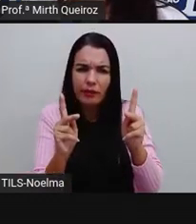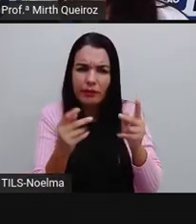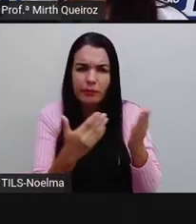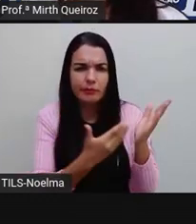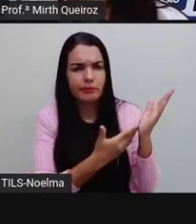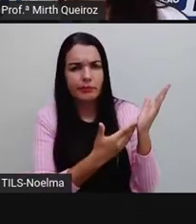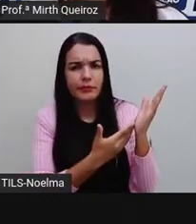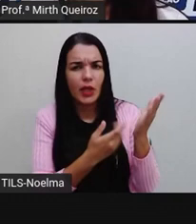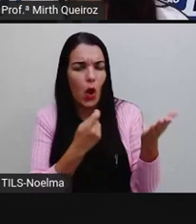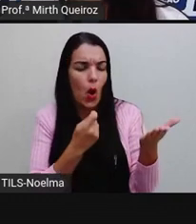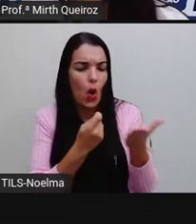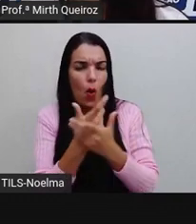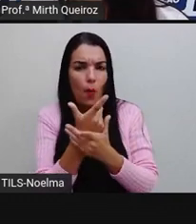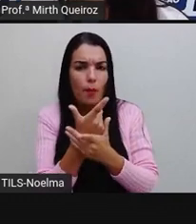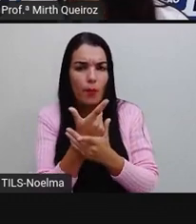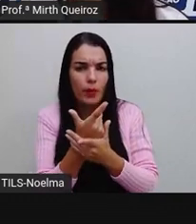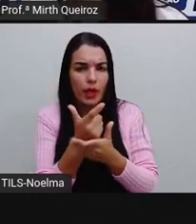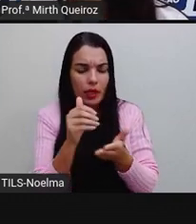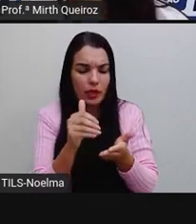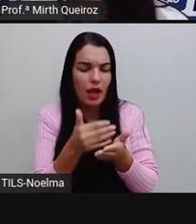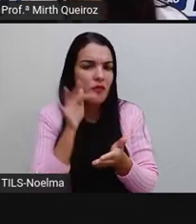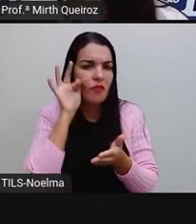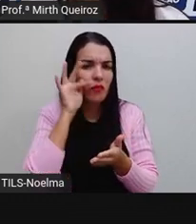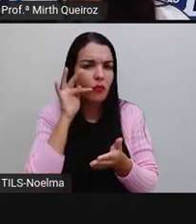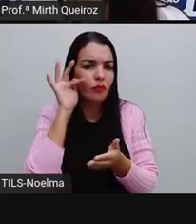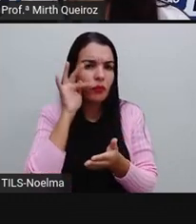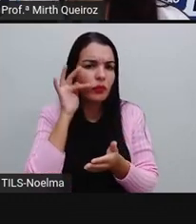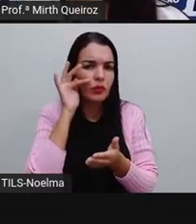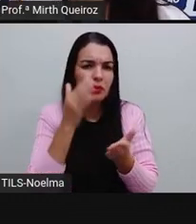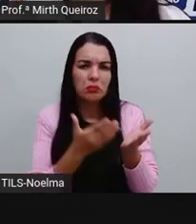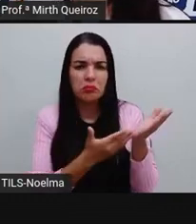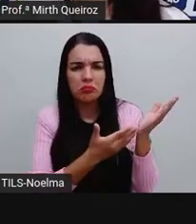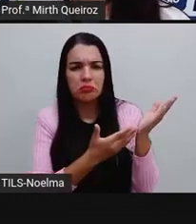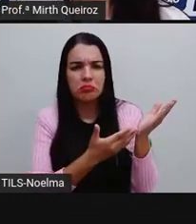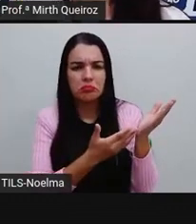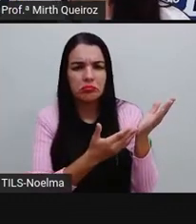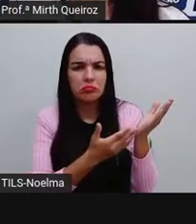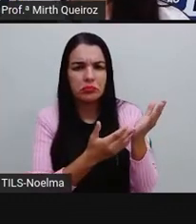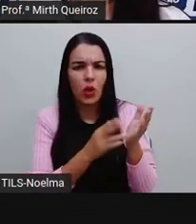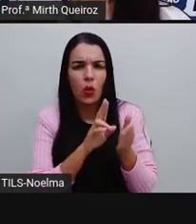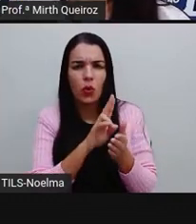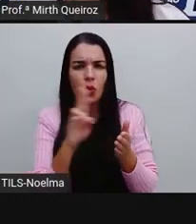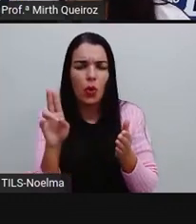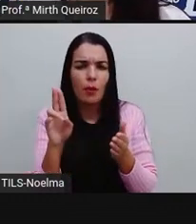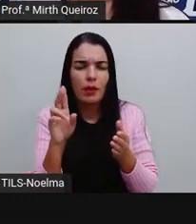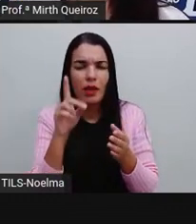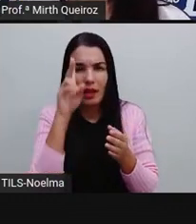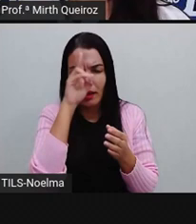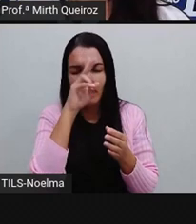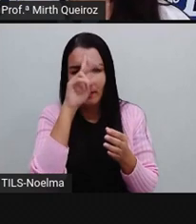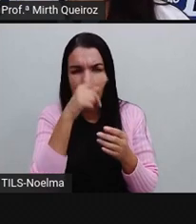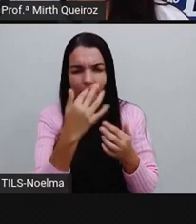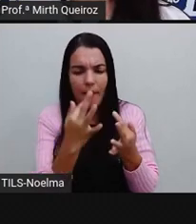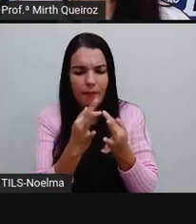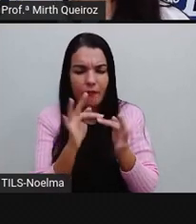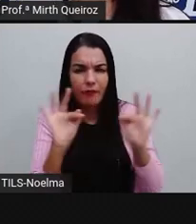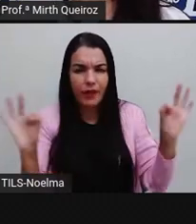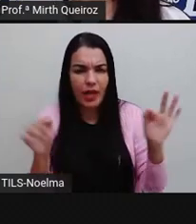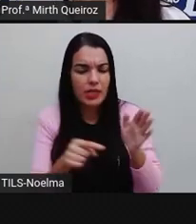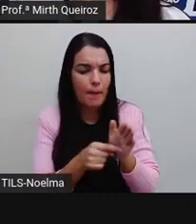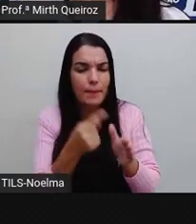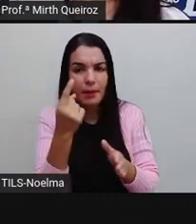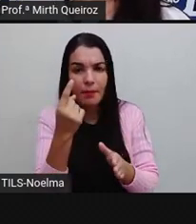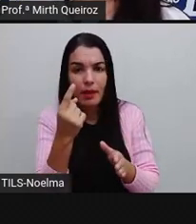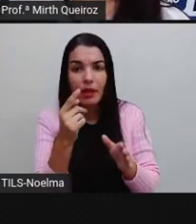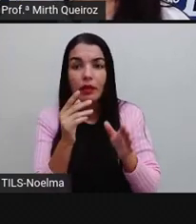Comprei abacate e melão maduro. Essa frase aí, ela lembra aquela primeira frase que a gente